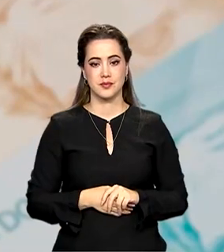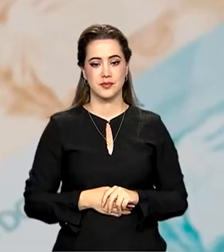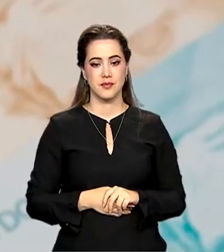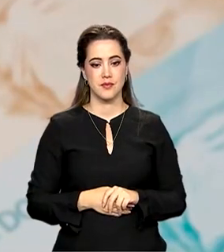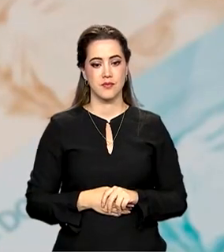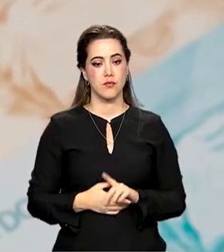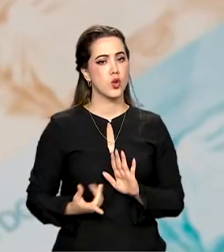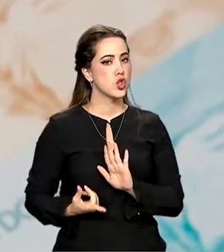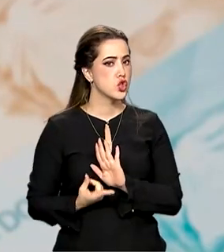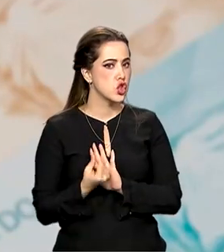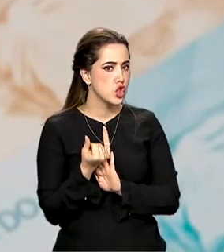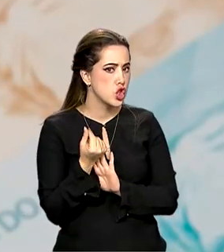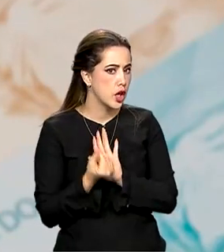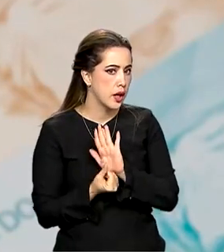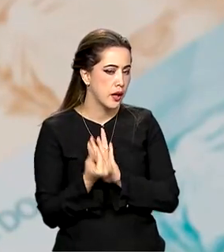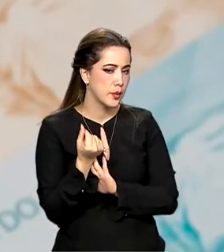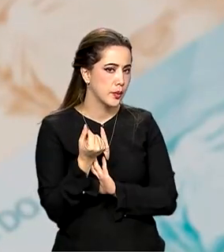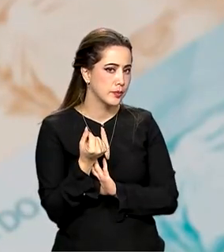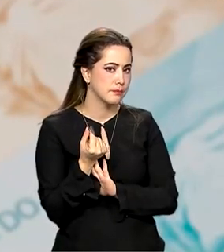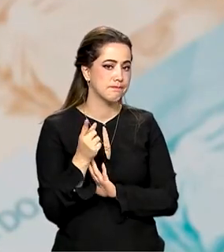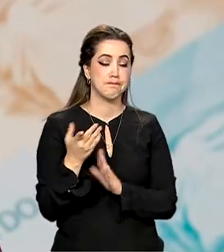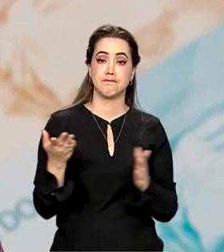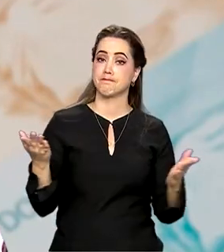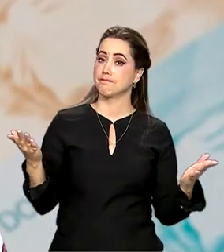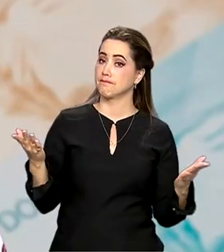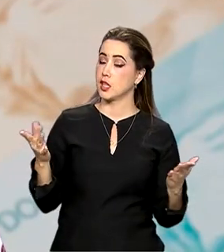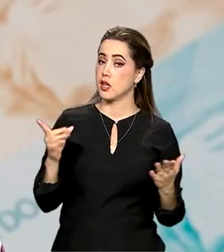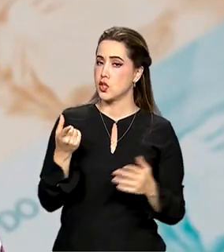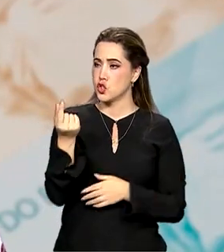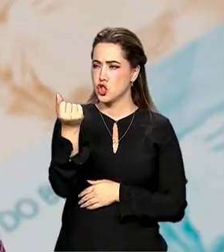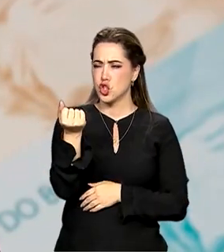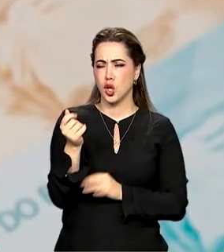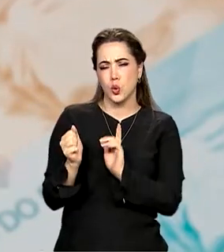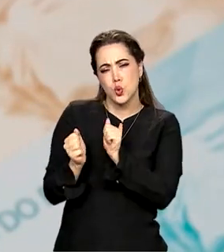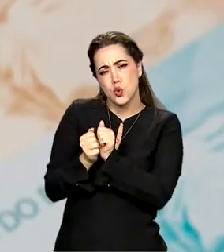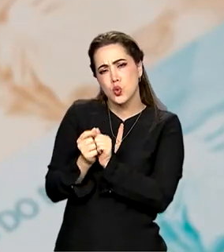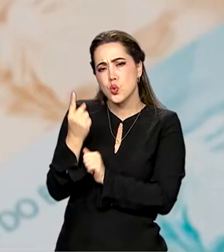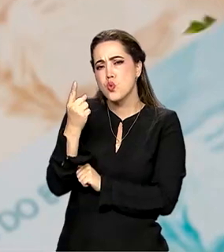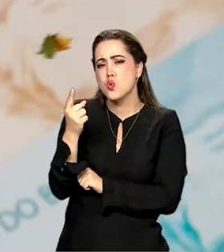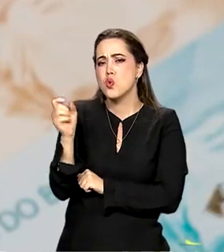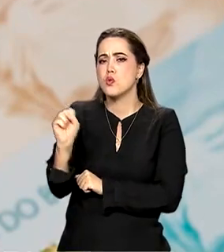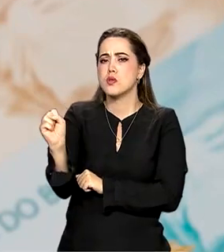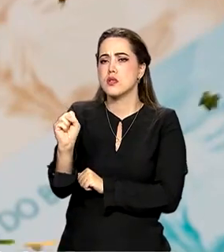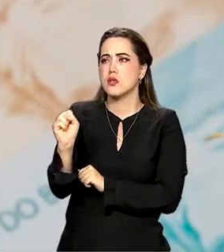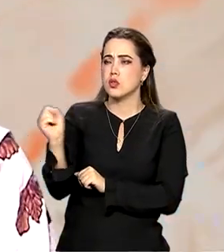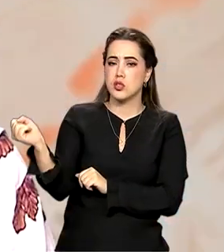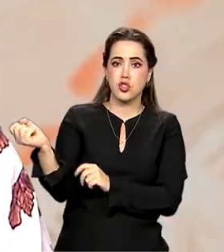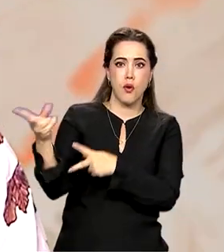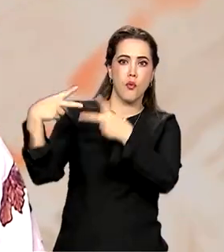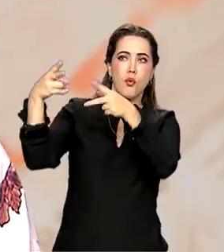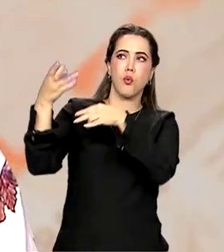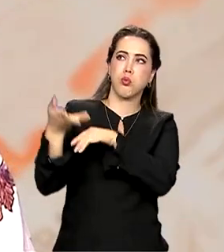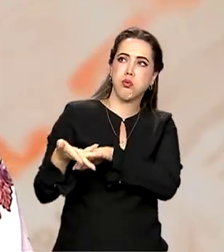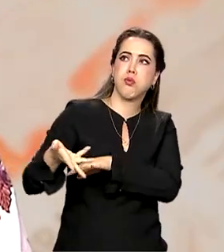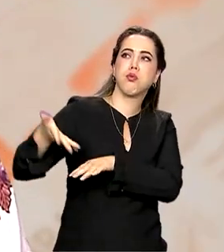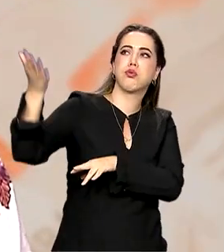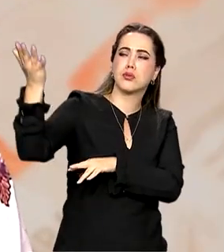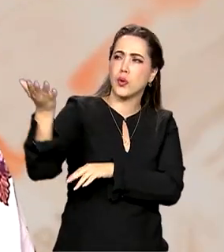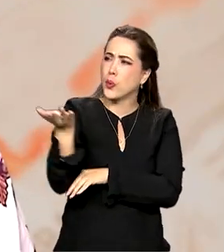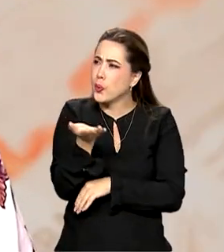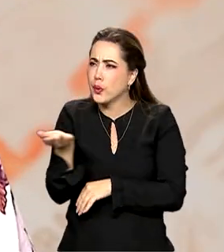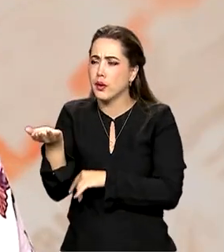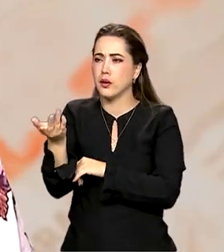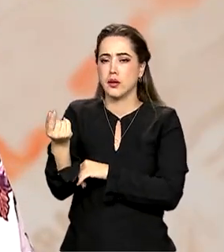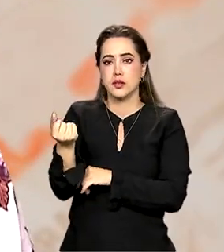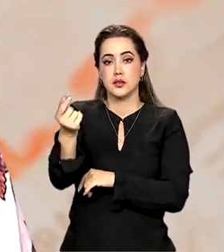Dinheiro, ah, o dinheiro, só ter ele na mão por um segundo que ele já voa. Vixe, já vi